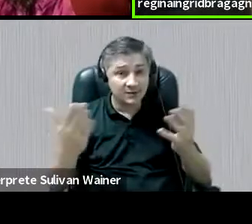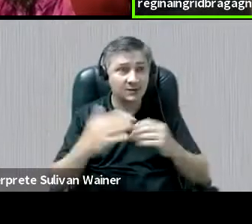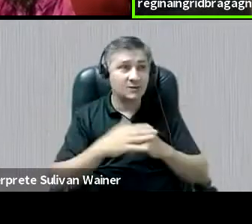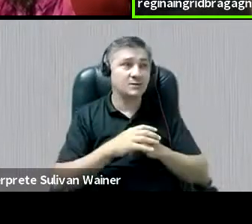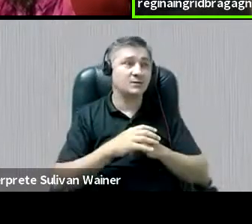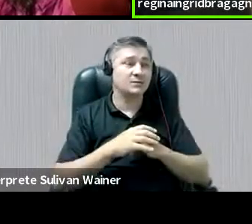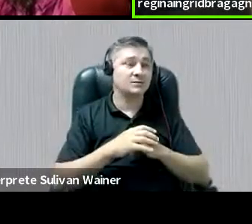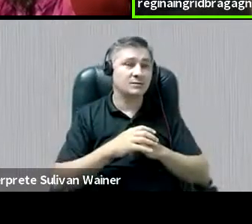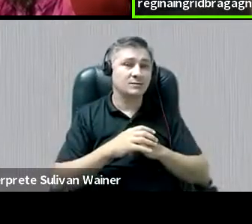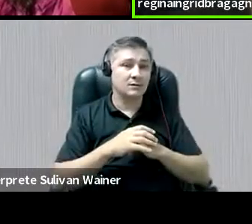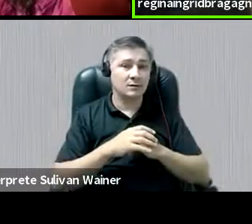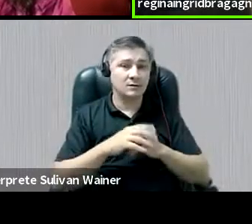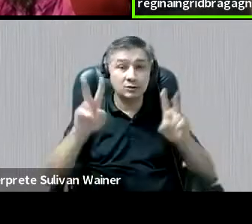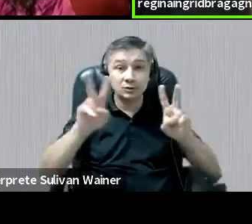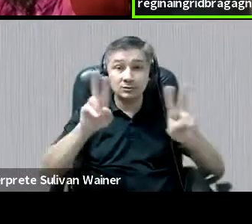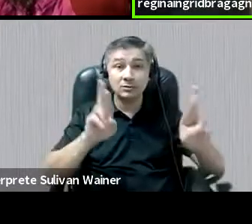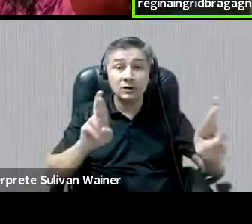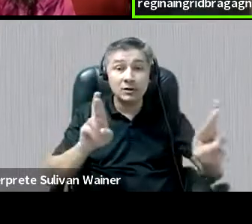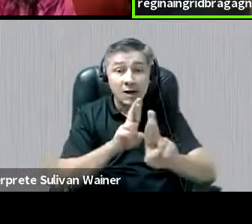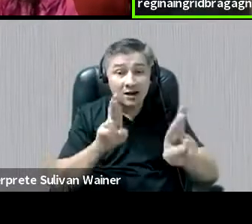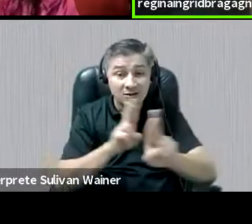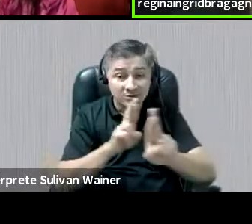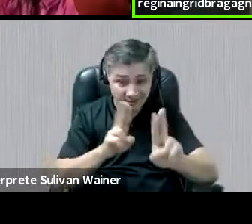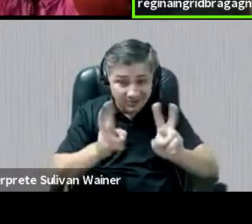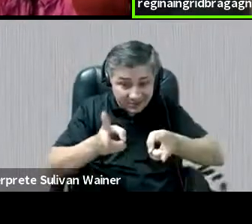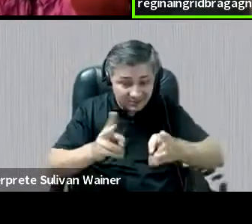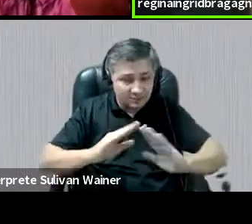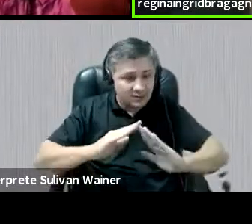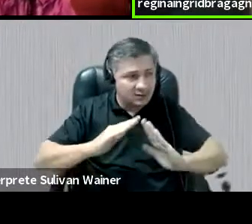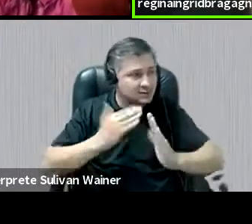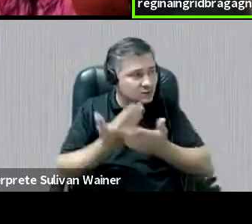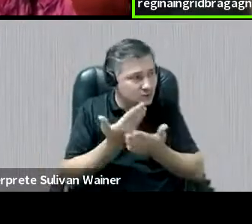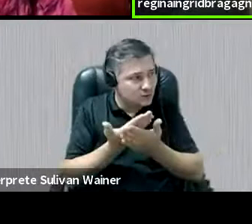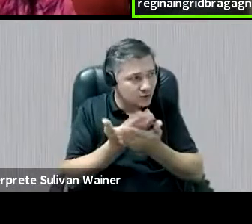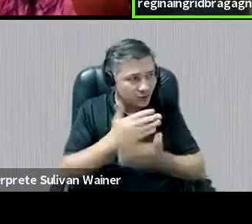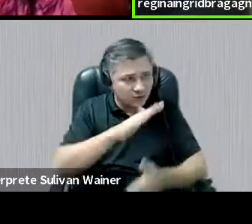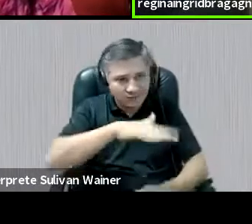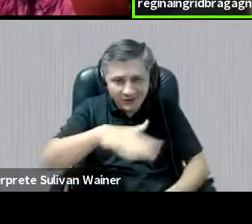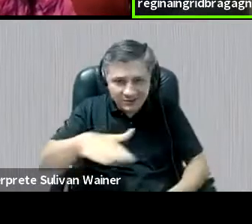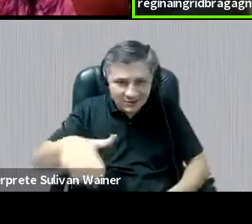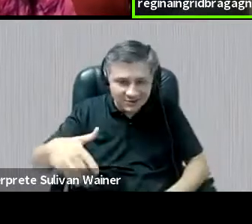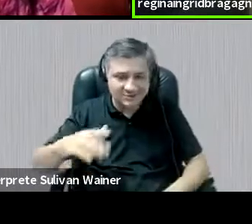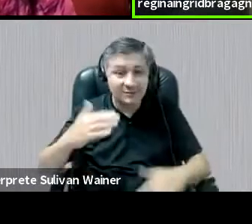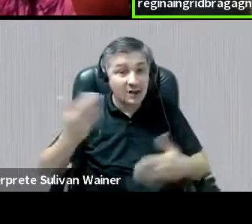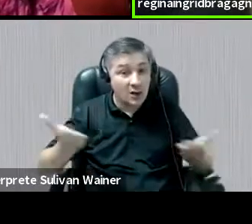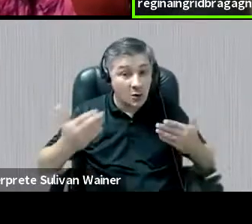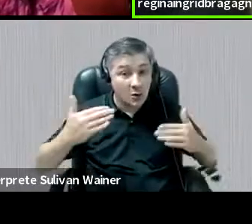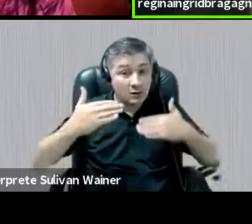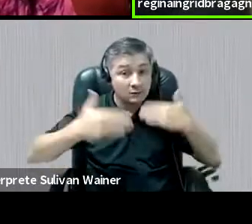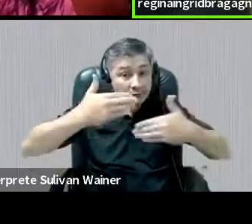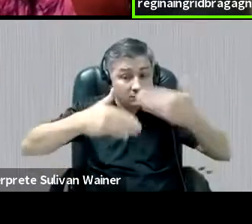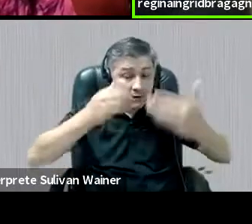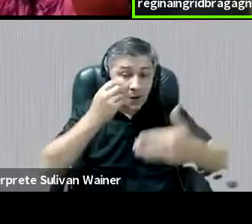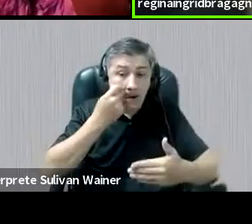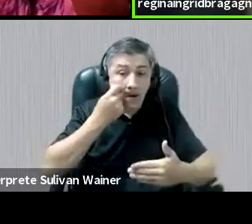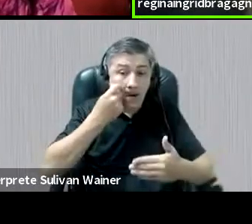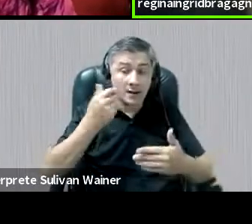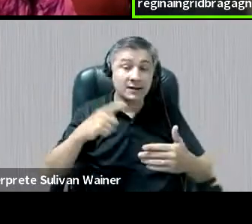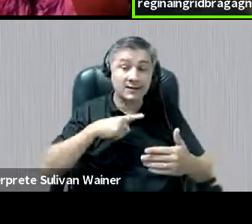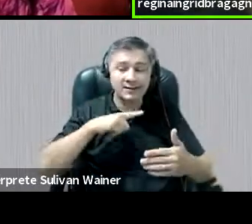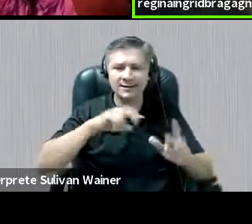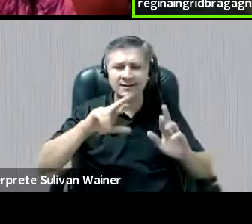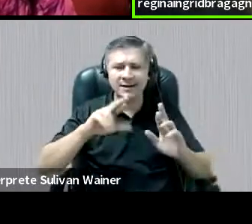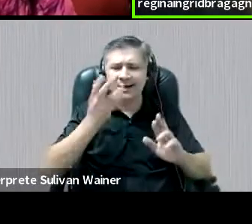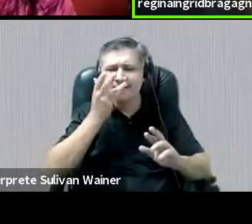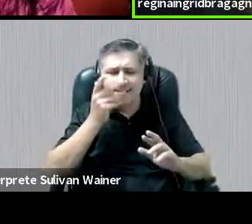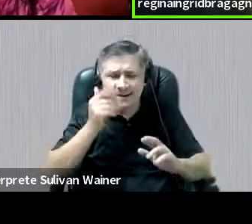relações que a gente sempre teve no campo da educação infantil, e quando vai se falar da construção e as noções que as diferenças, que as crianças